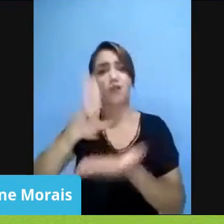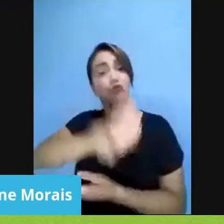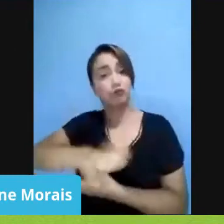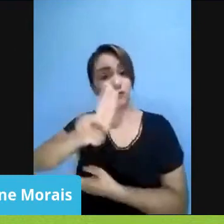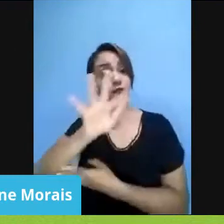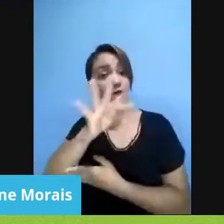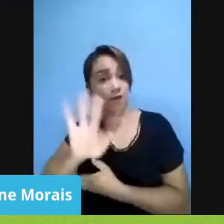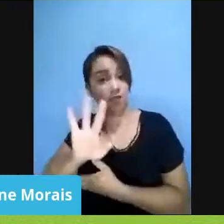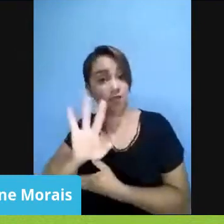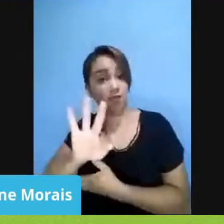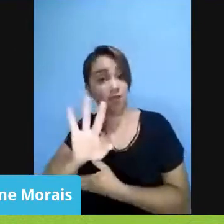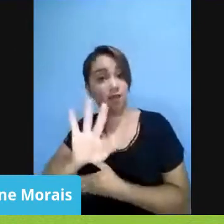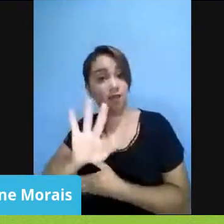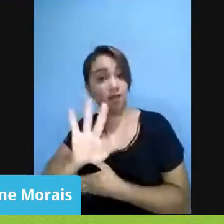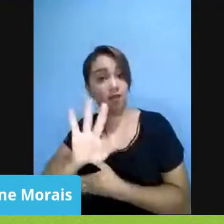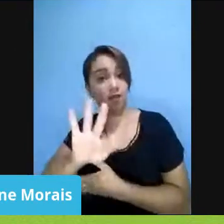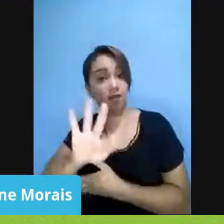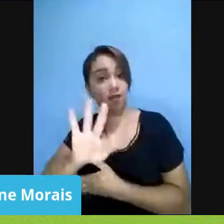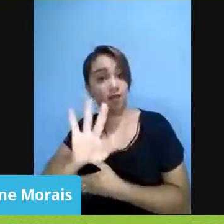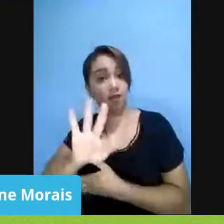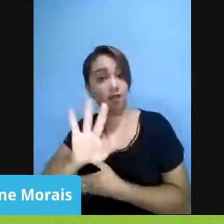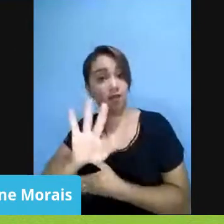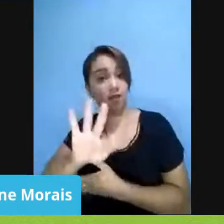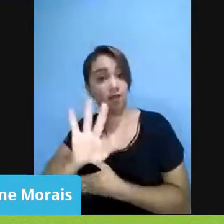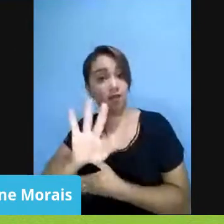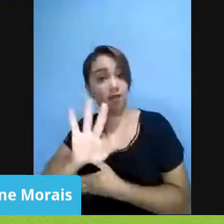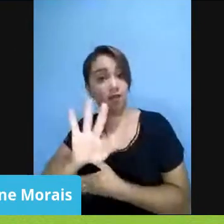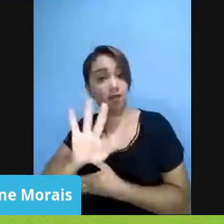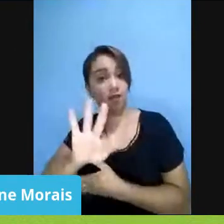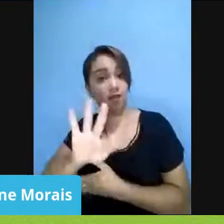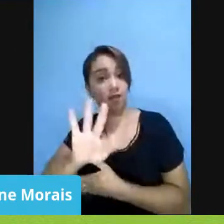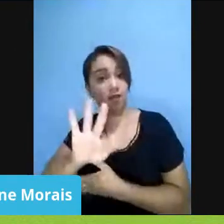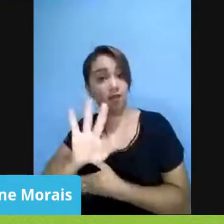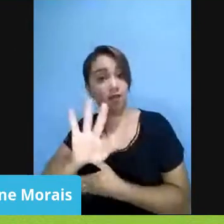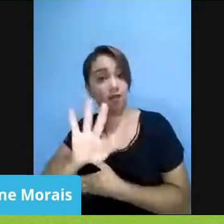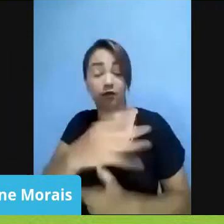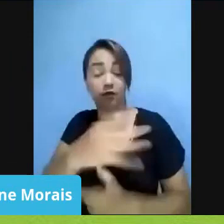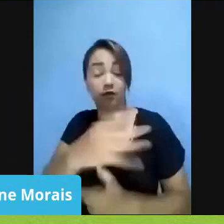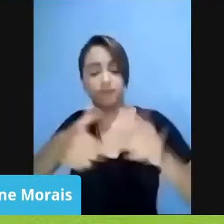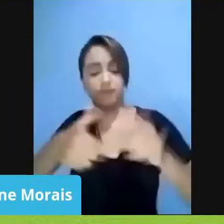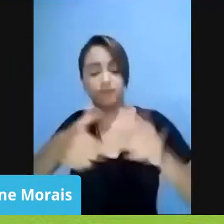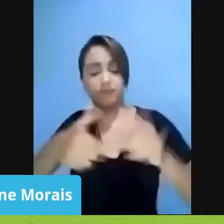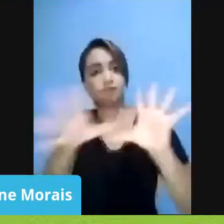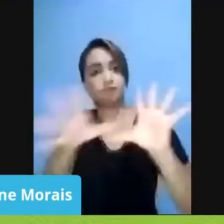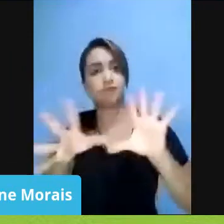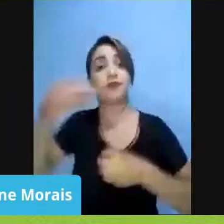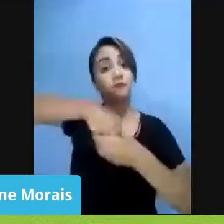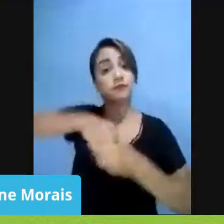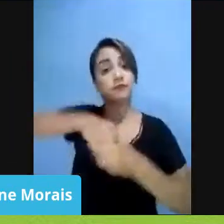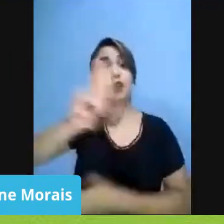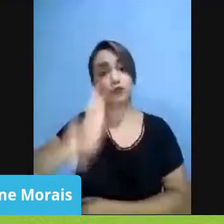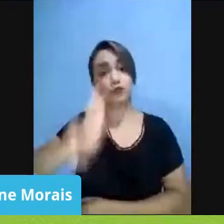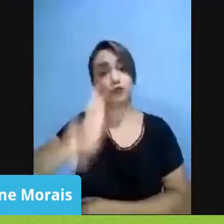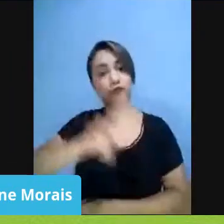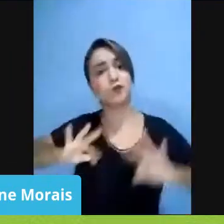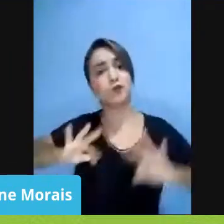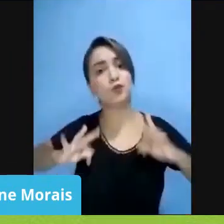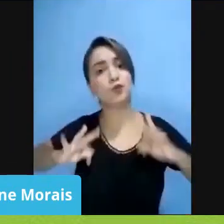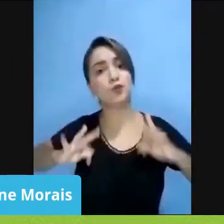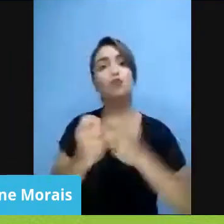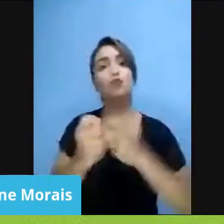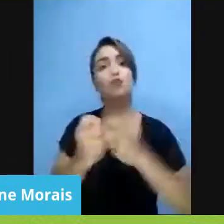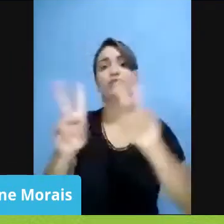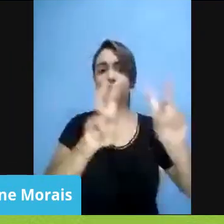Procuradoria se manifestou também na defesa da liberdade, nas universidades, tudo isso foram temas